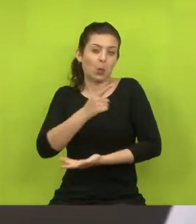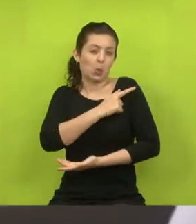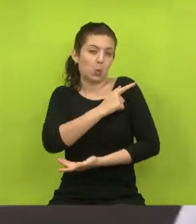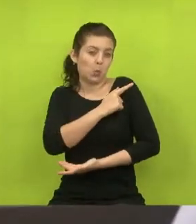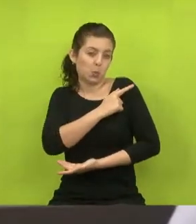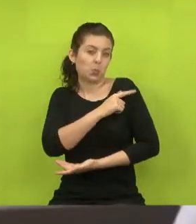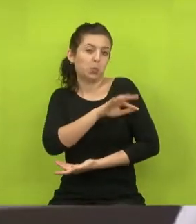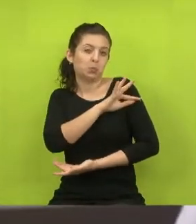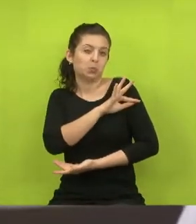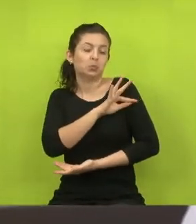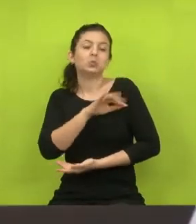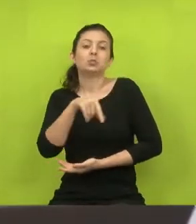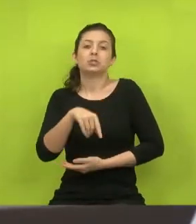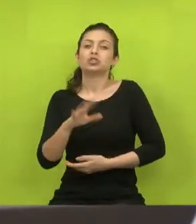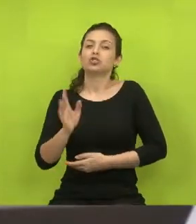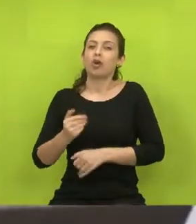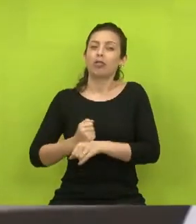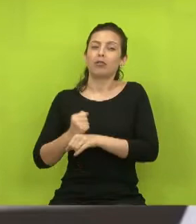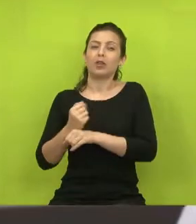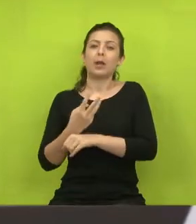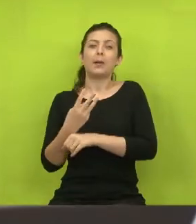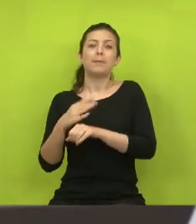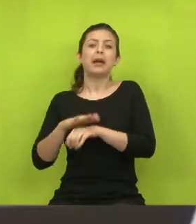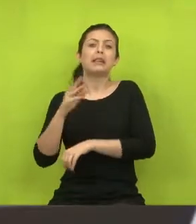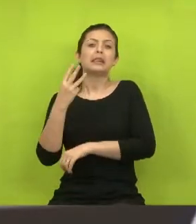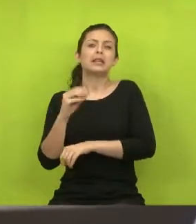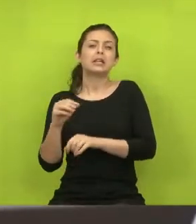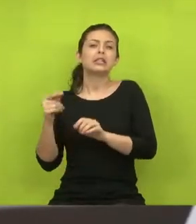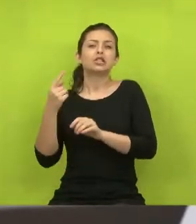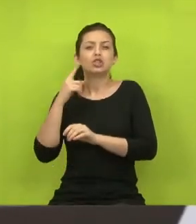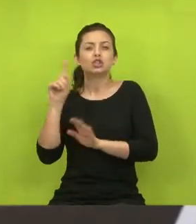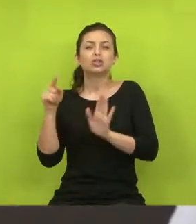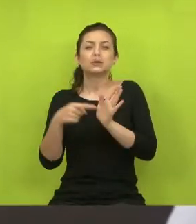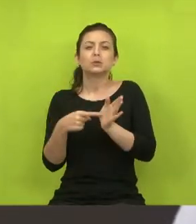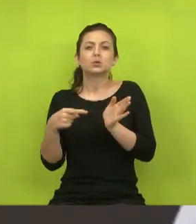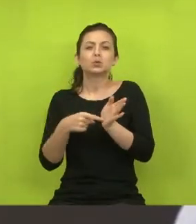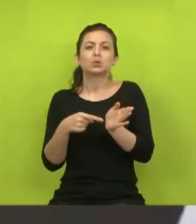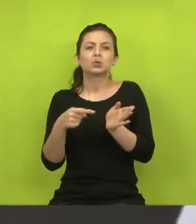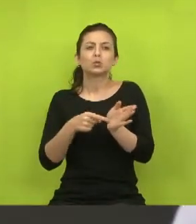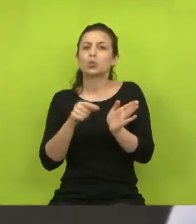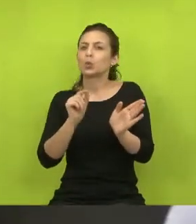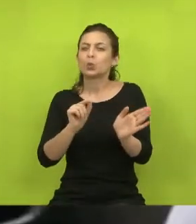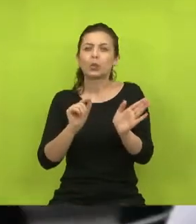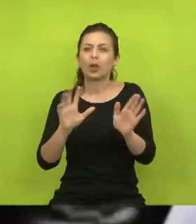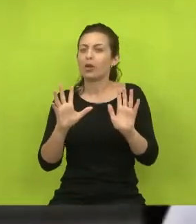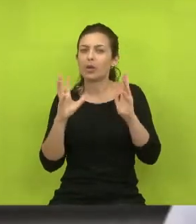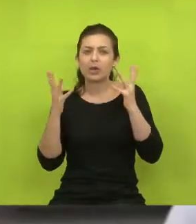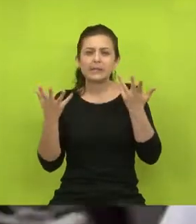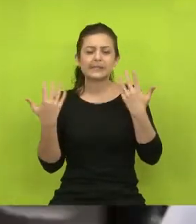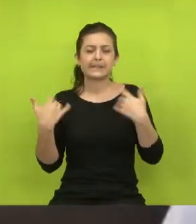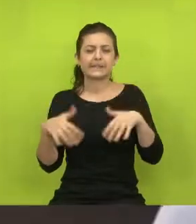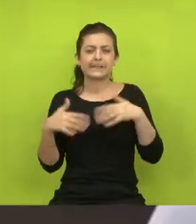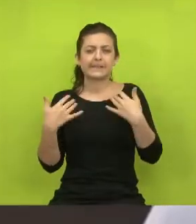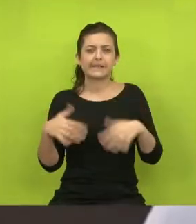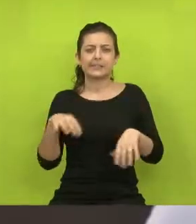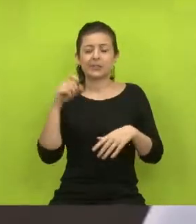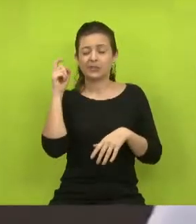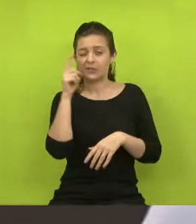Eu já estive nesse local há mais de 30 dias denunciando a situação que está precária.